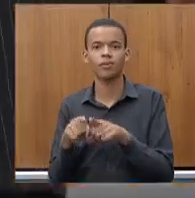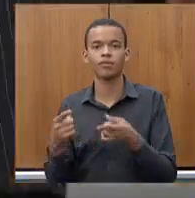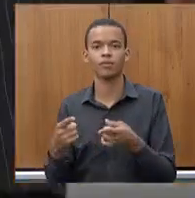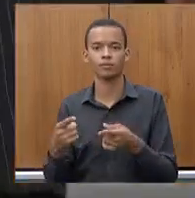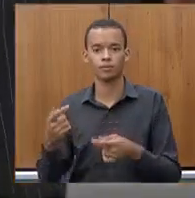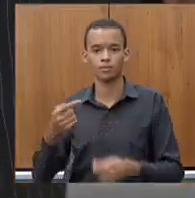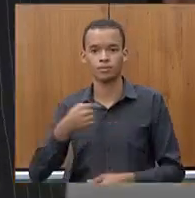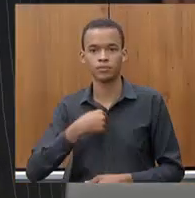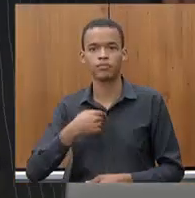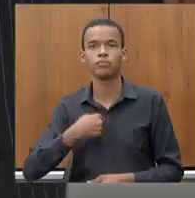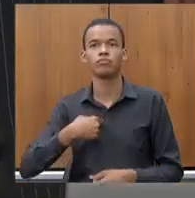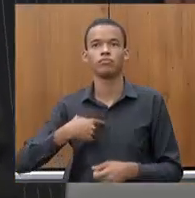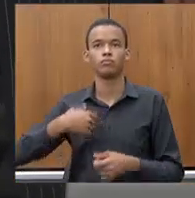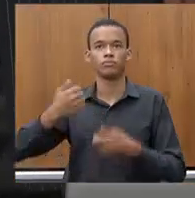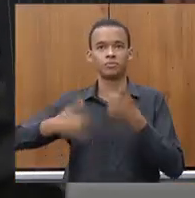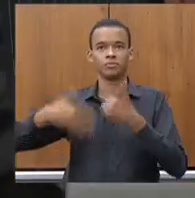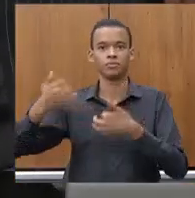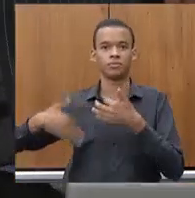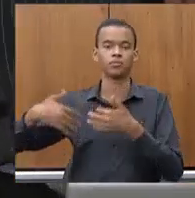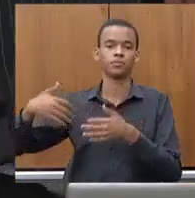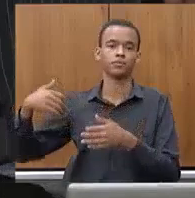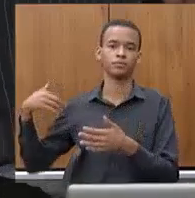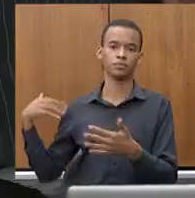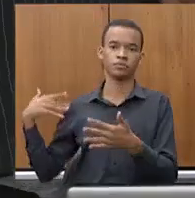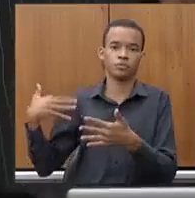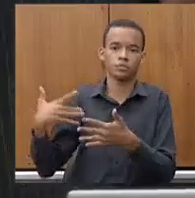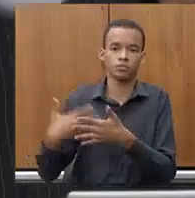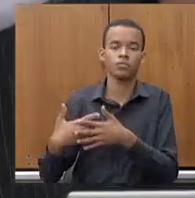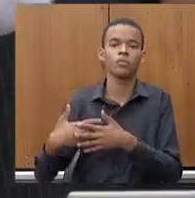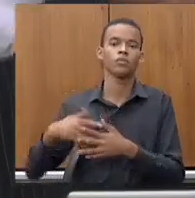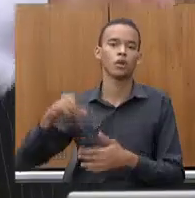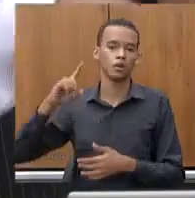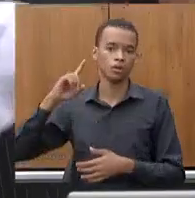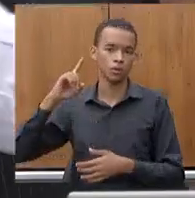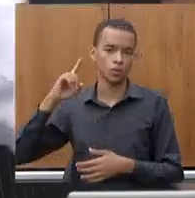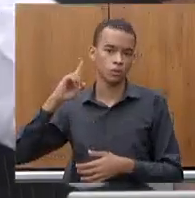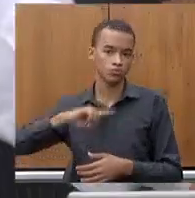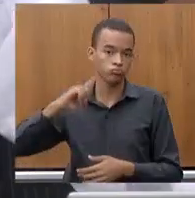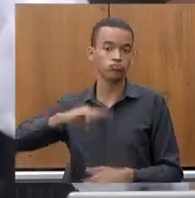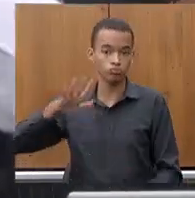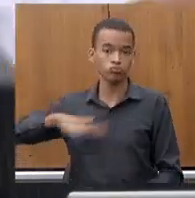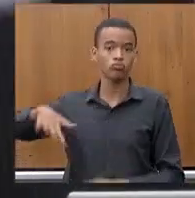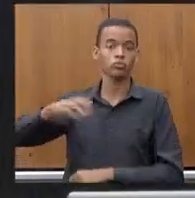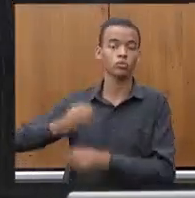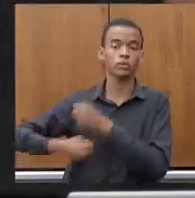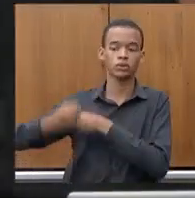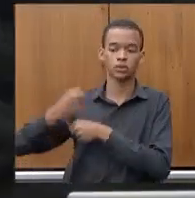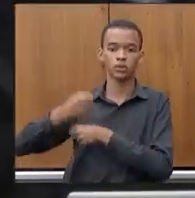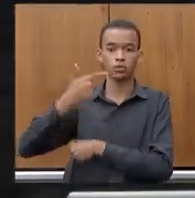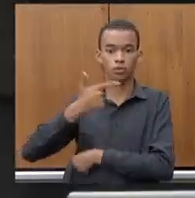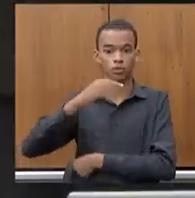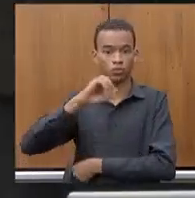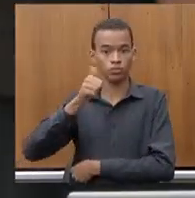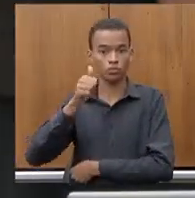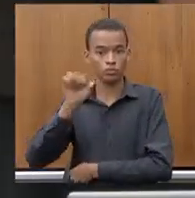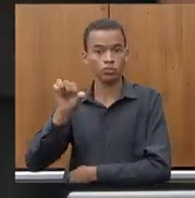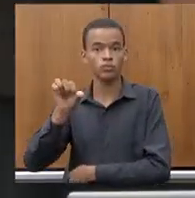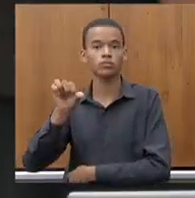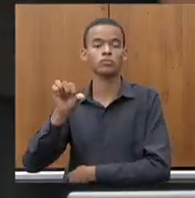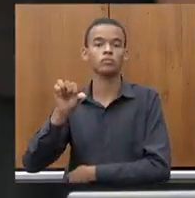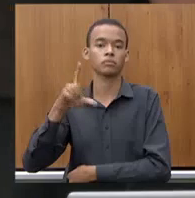retrospectiva aqui de um Estado de 2019 que tinha